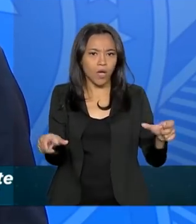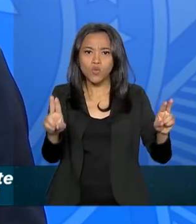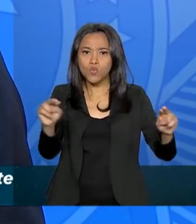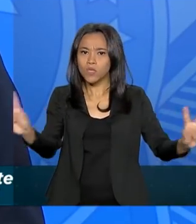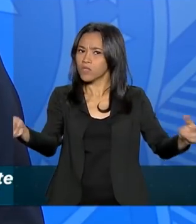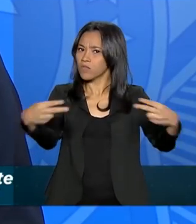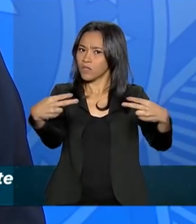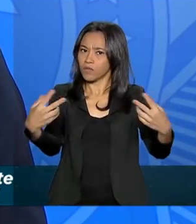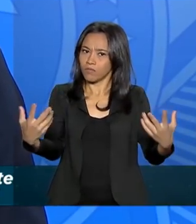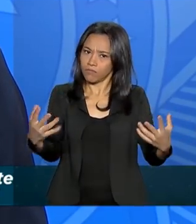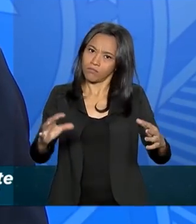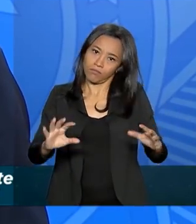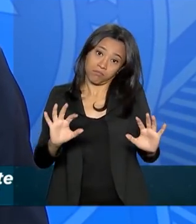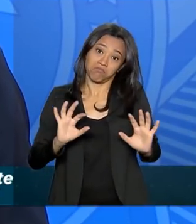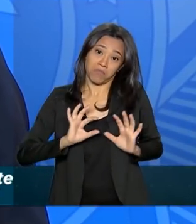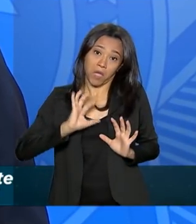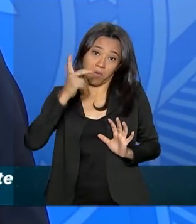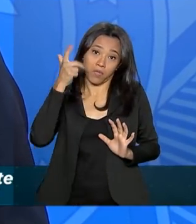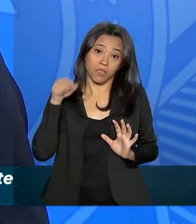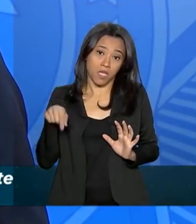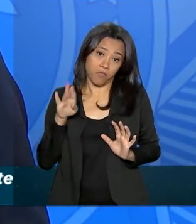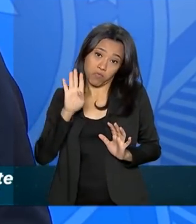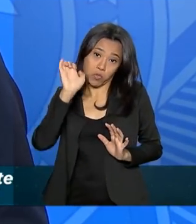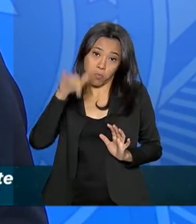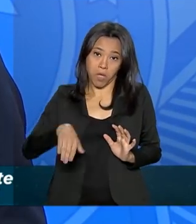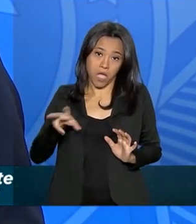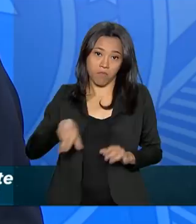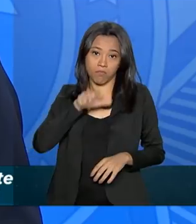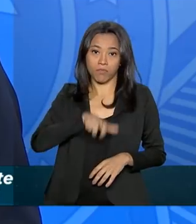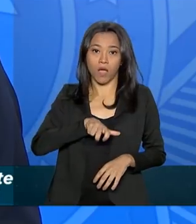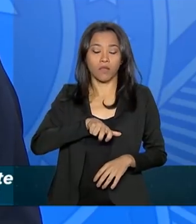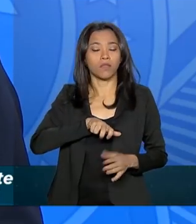Então, tudo é possível. Acredito que ele saiu muito bem no Senado